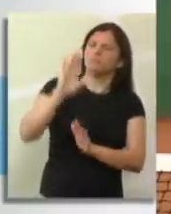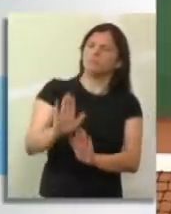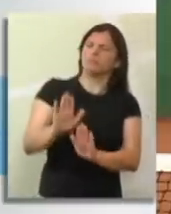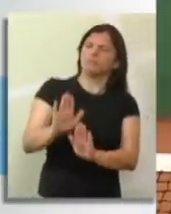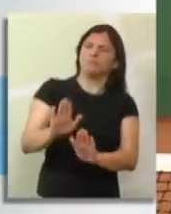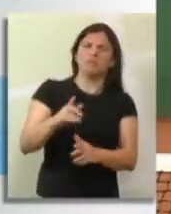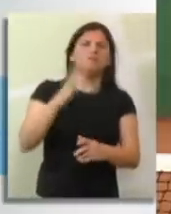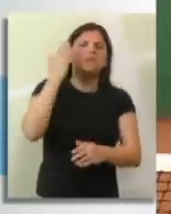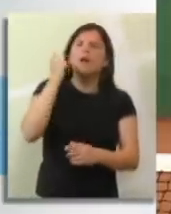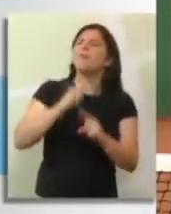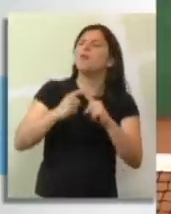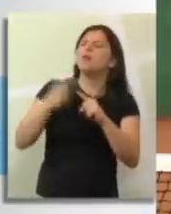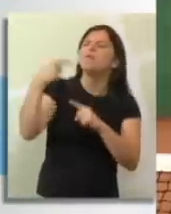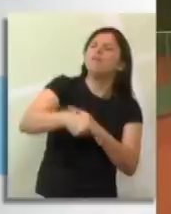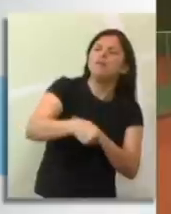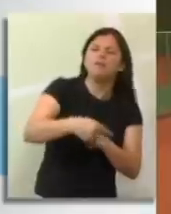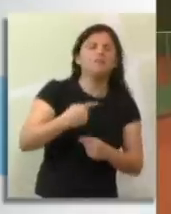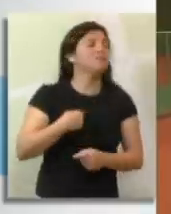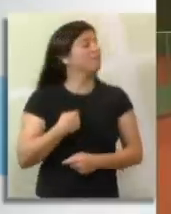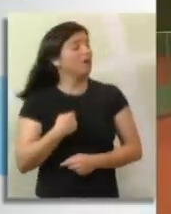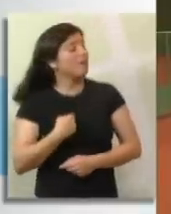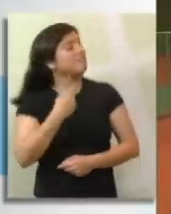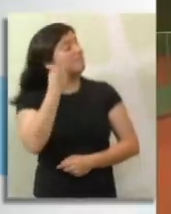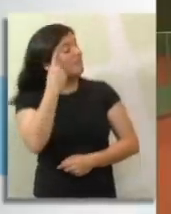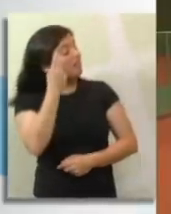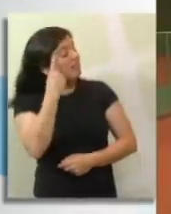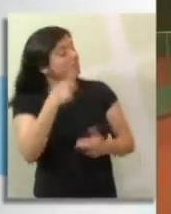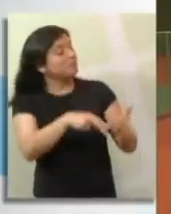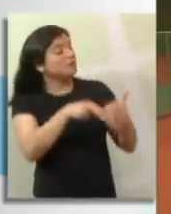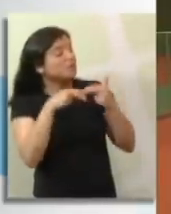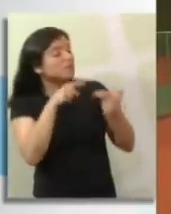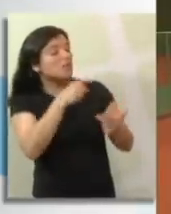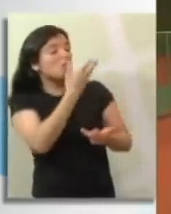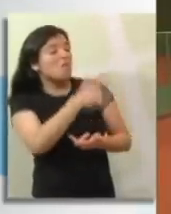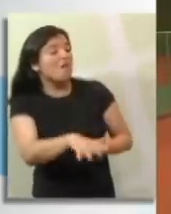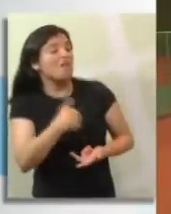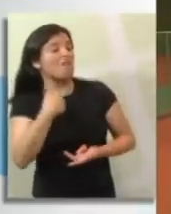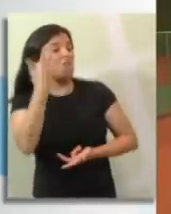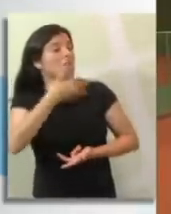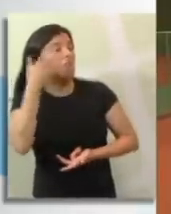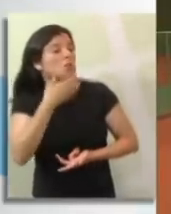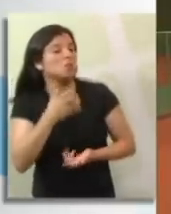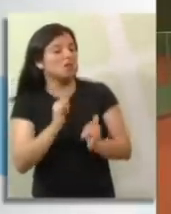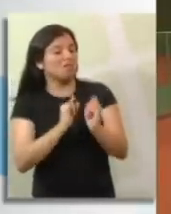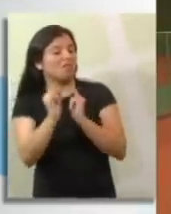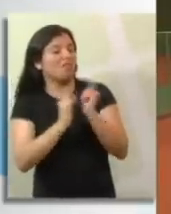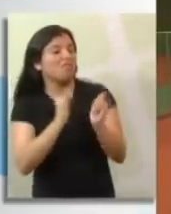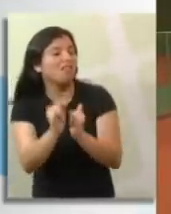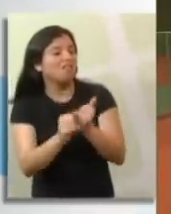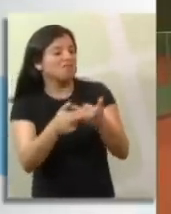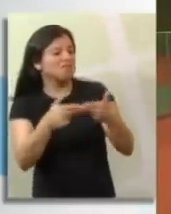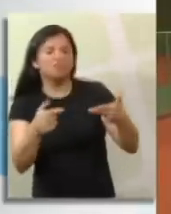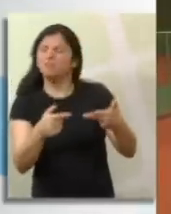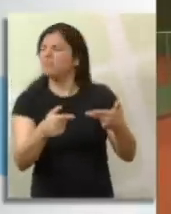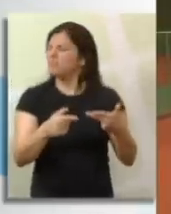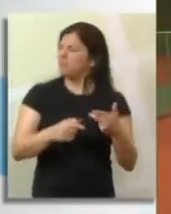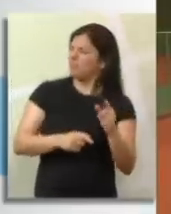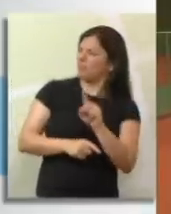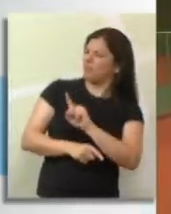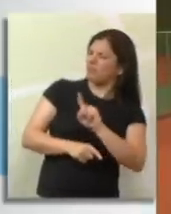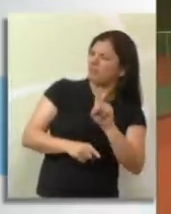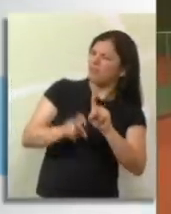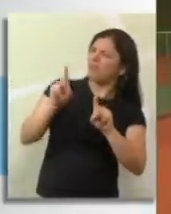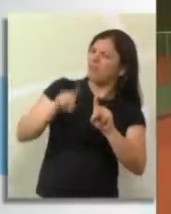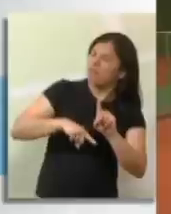cabeça. Sem internet, sem música, sem nada. Nada disso. Foi pra te inserir no mundo do esporte. E esse esporte aqui, galera, é o meu preferido.